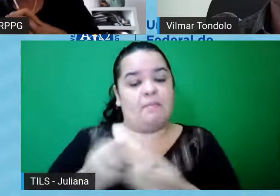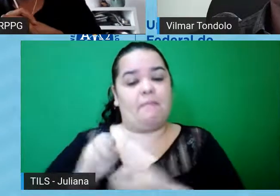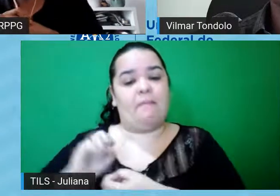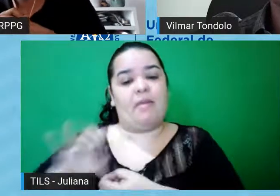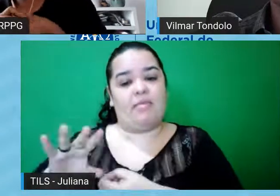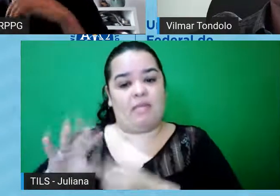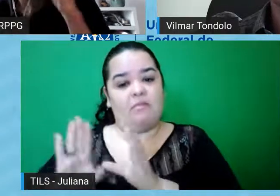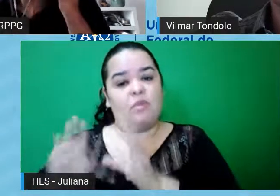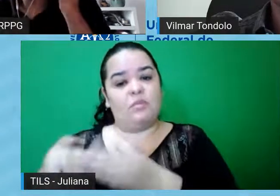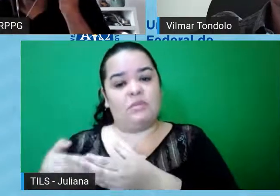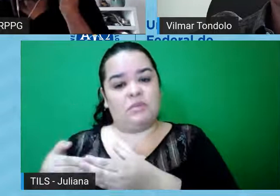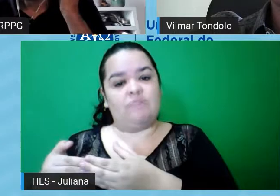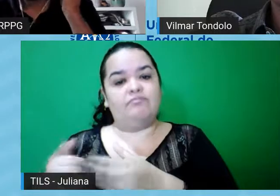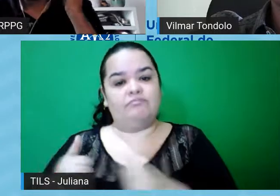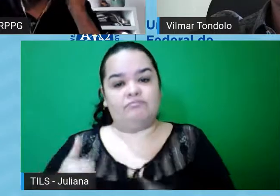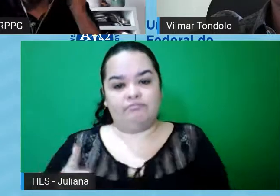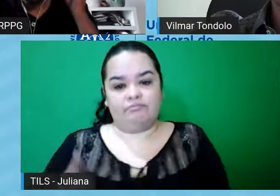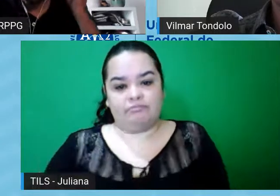previamente.